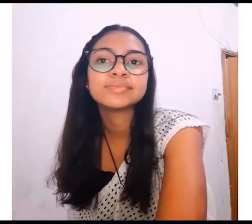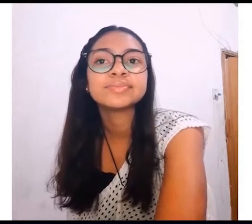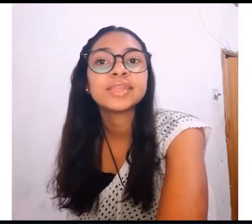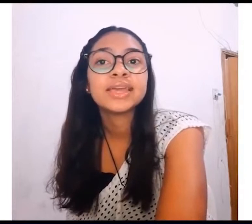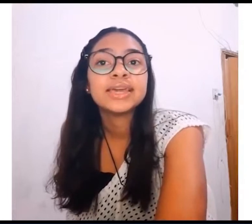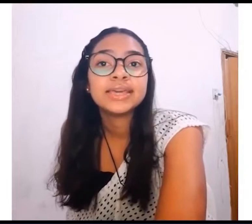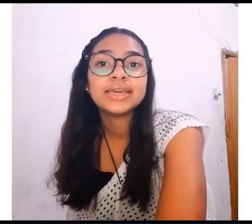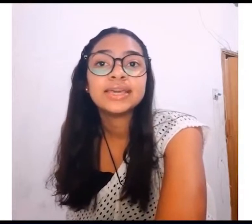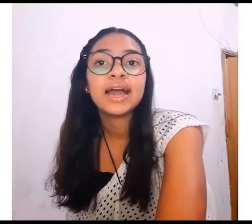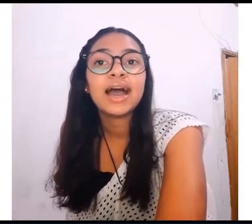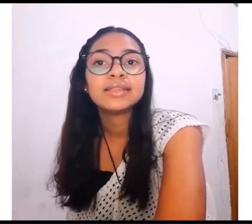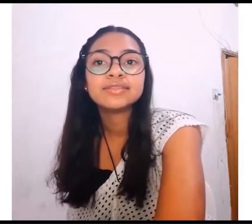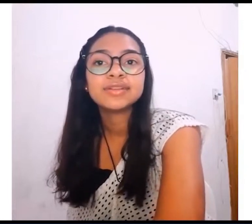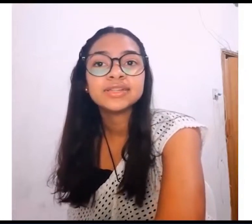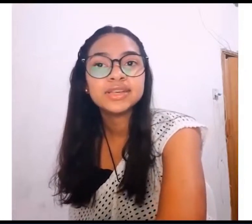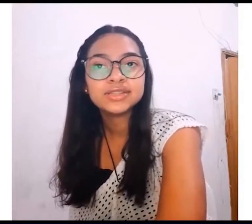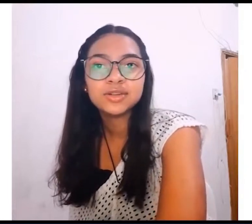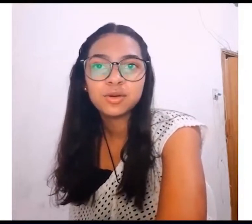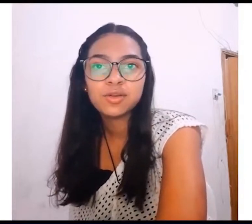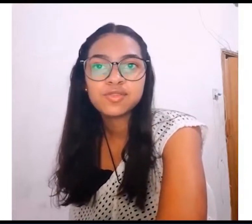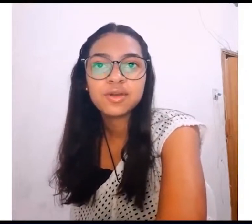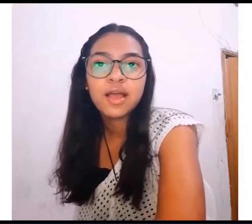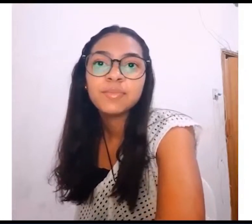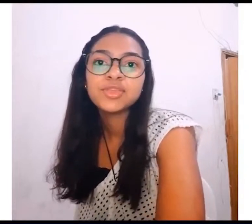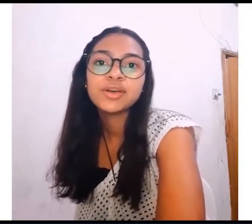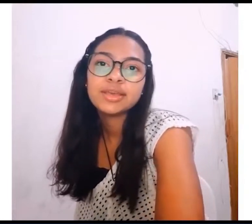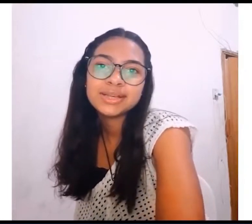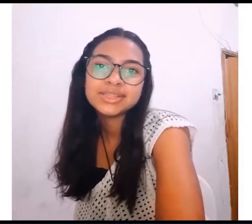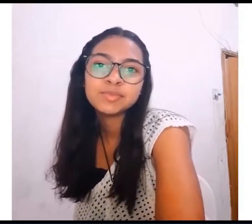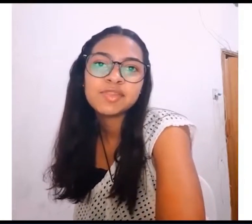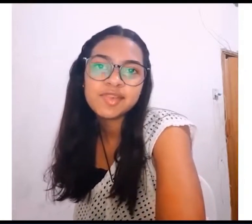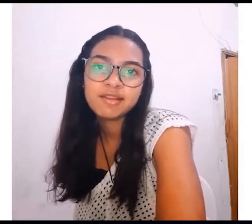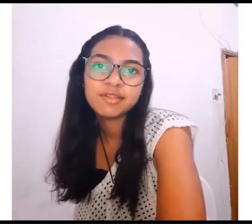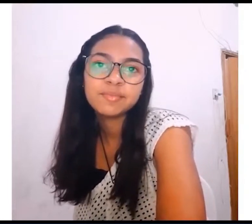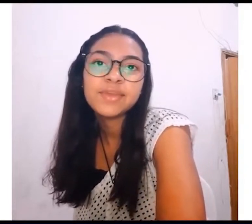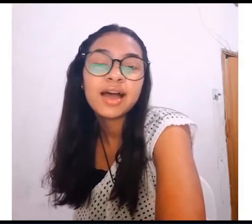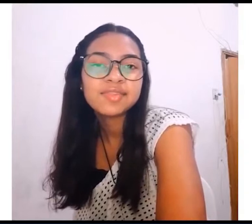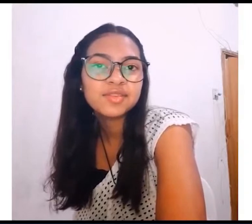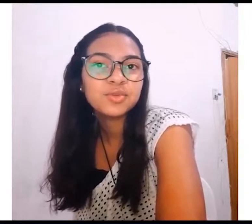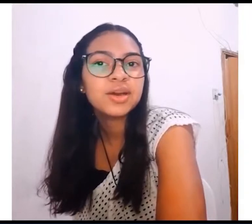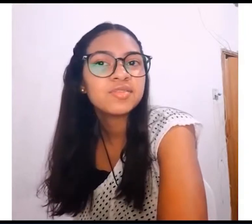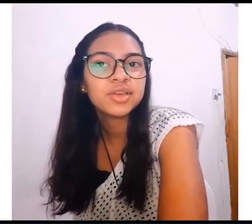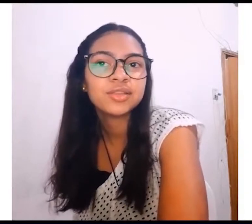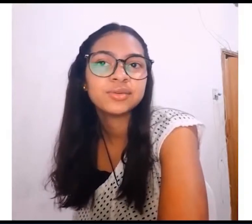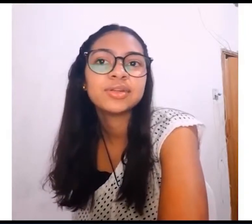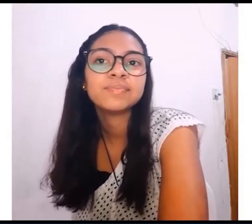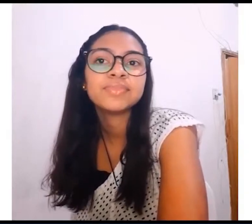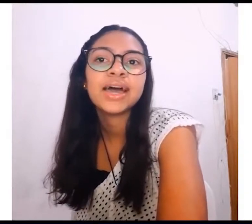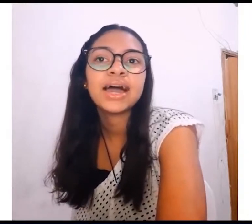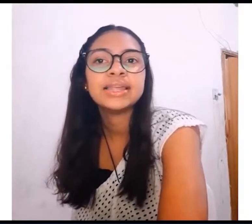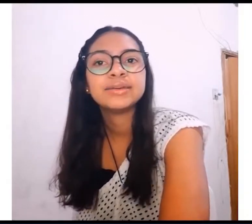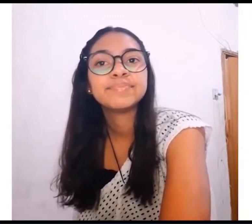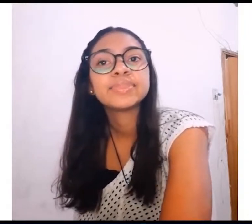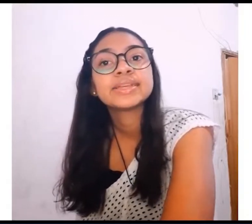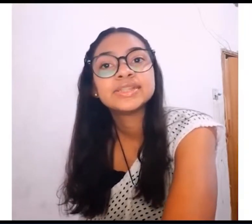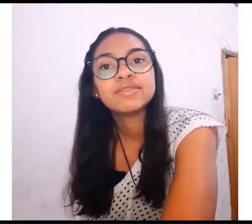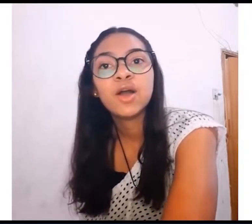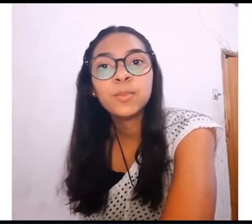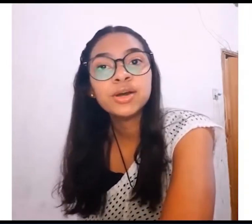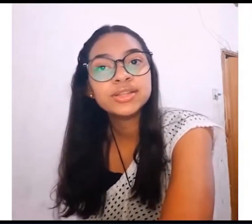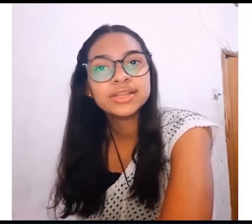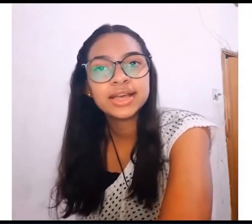Barcelos e, através deste curso, me tornei mais responsável, assídua e sonhadora. Ali,